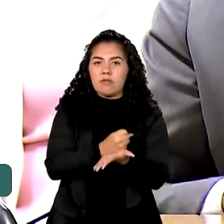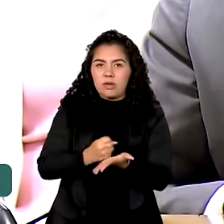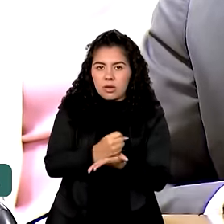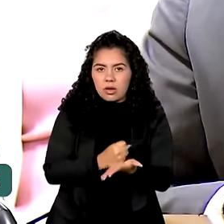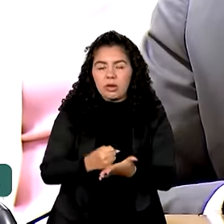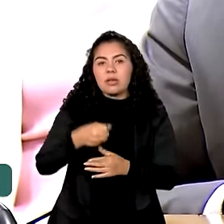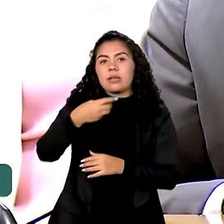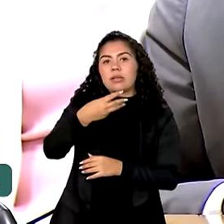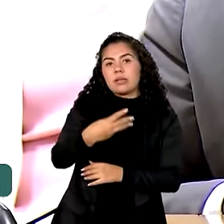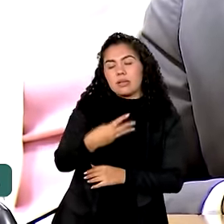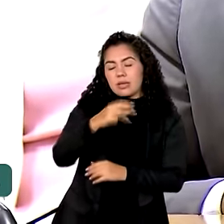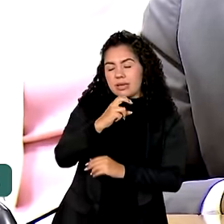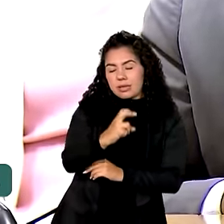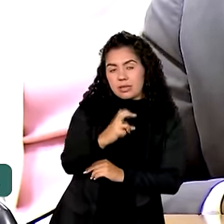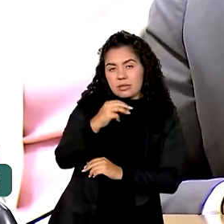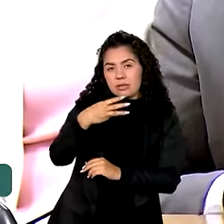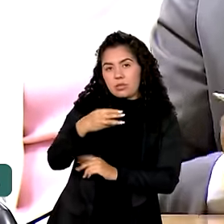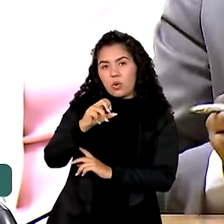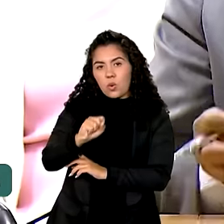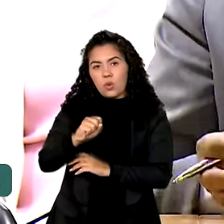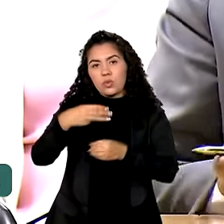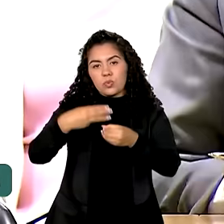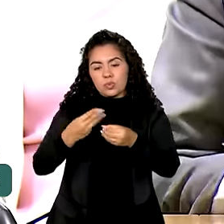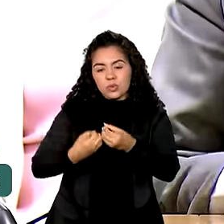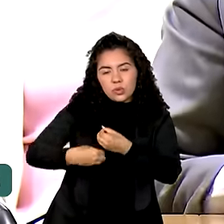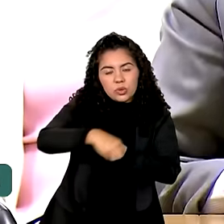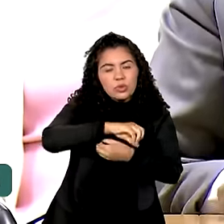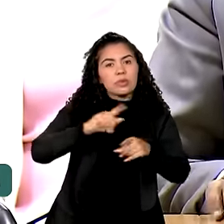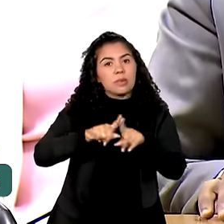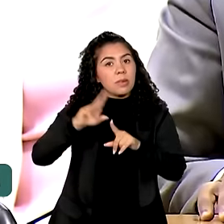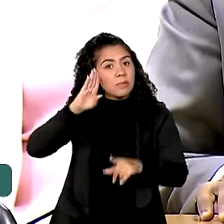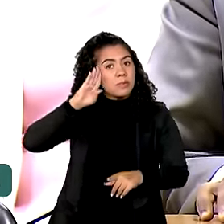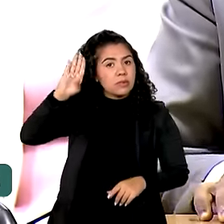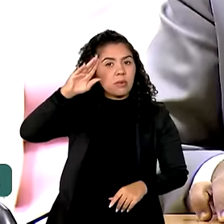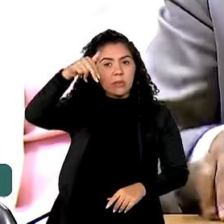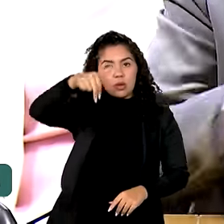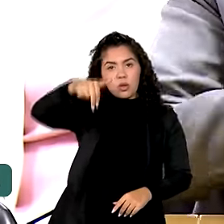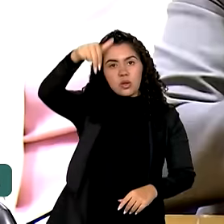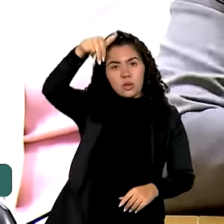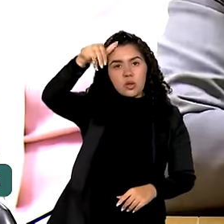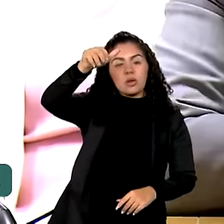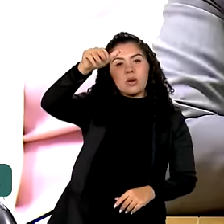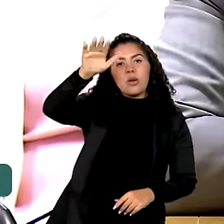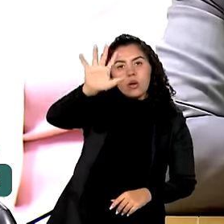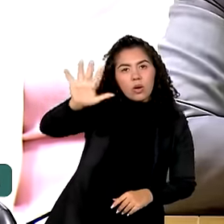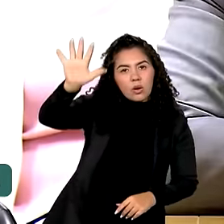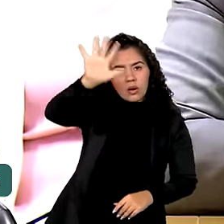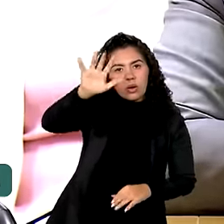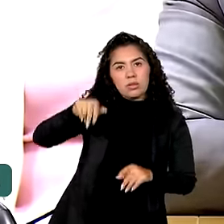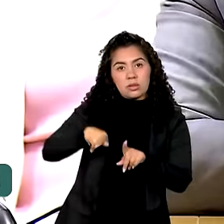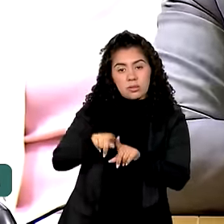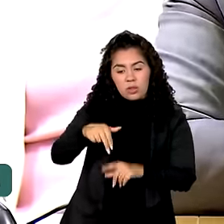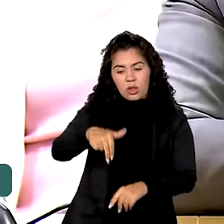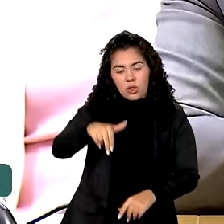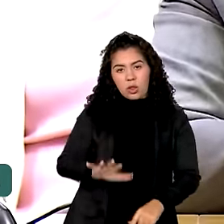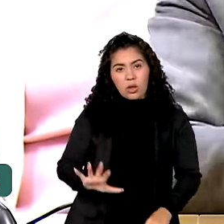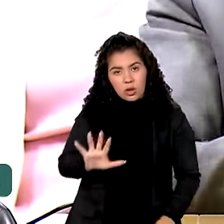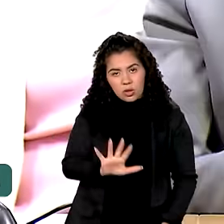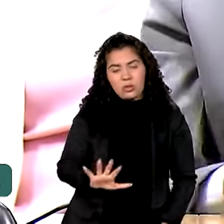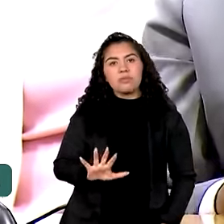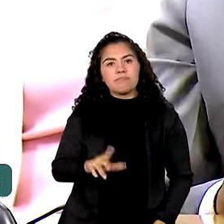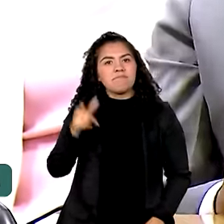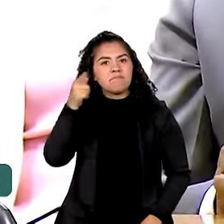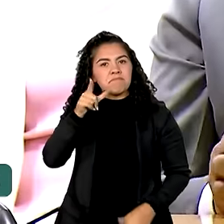municípios. E é um destaque as cidades das regiões Nordeste e Norte, que receberam a primeira unidade